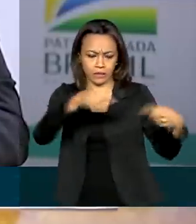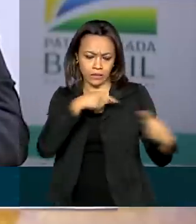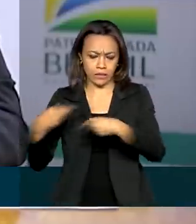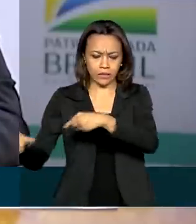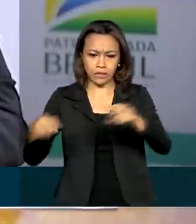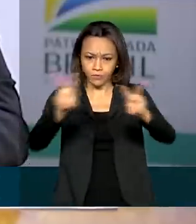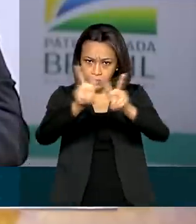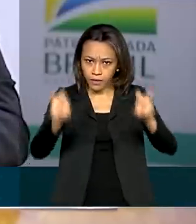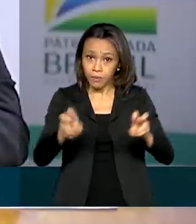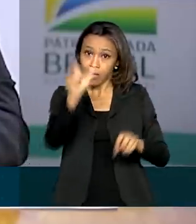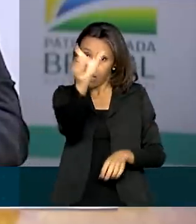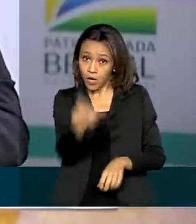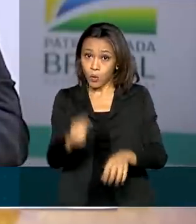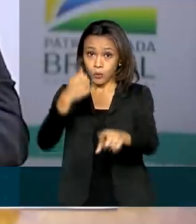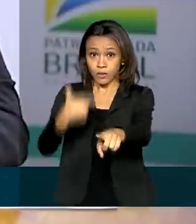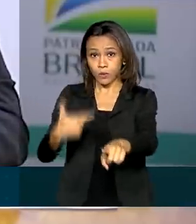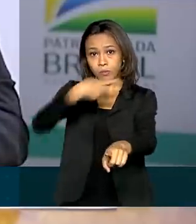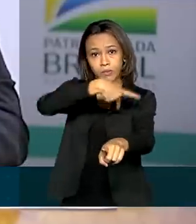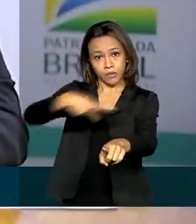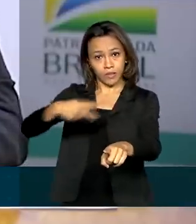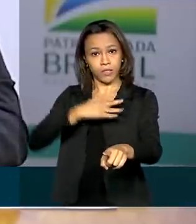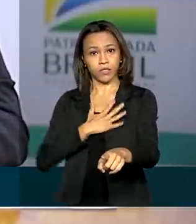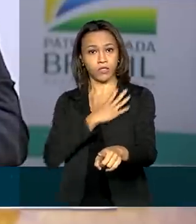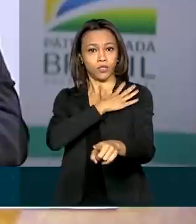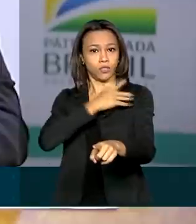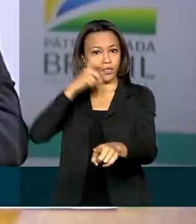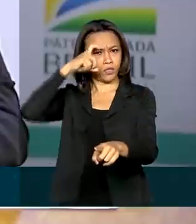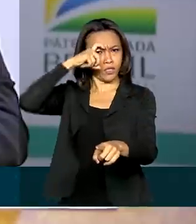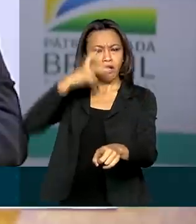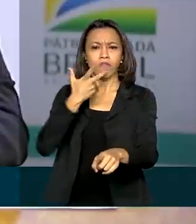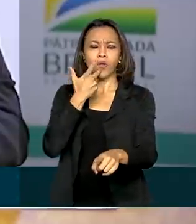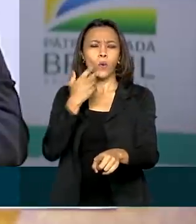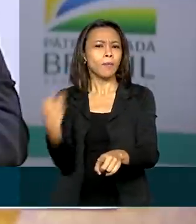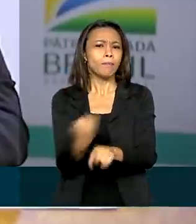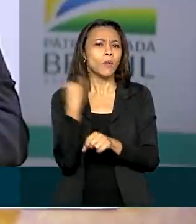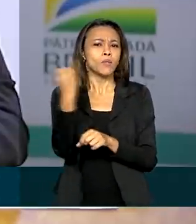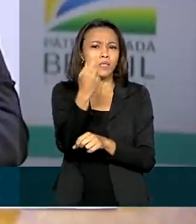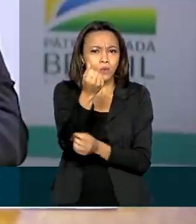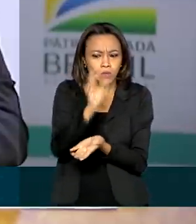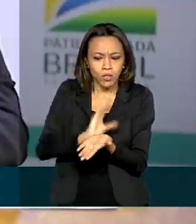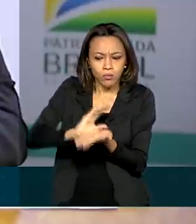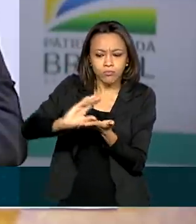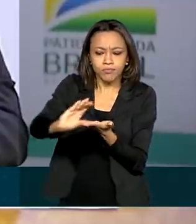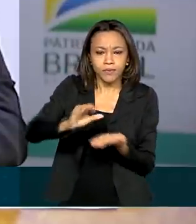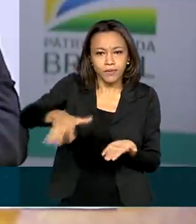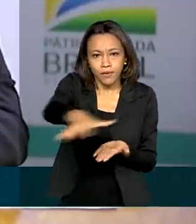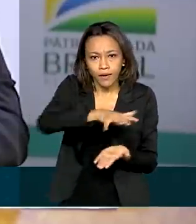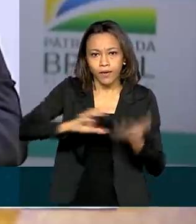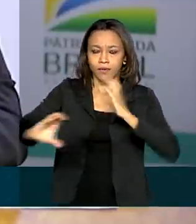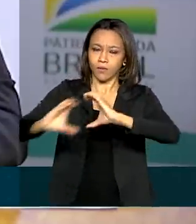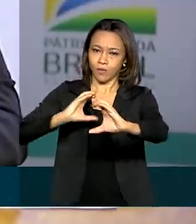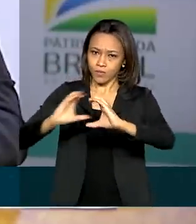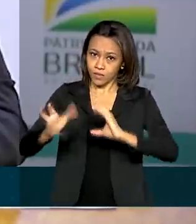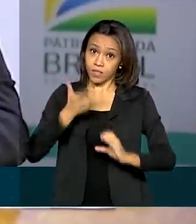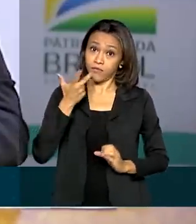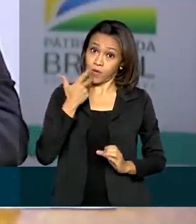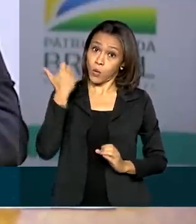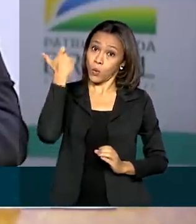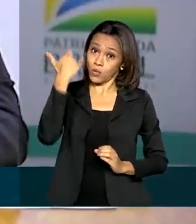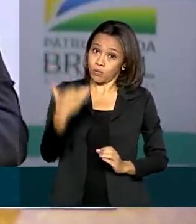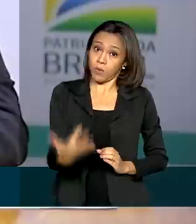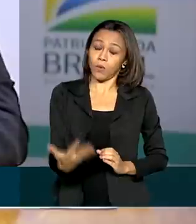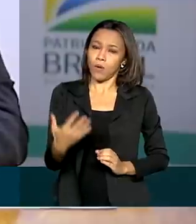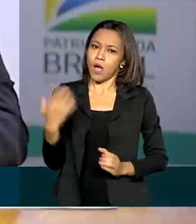Hamilton Mourão lembrou a importância dos investimentos em telecomunicações e destacou o papel do governo